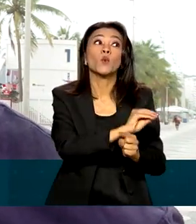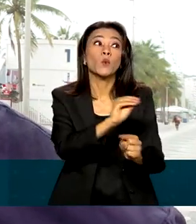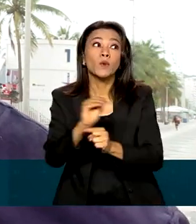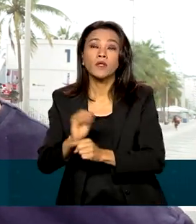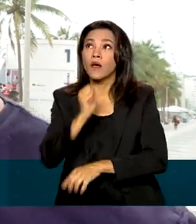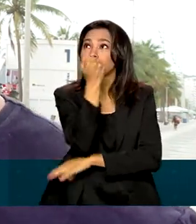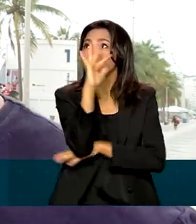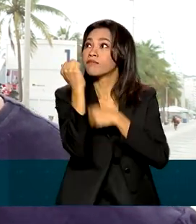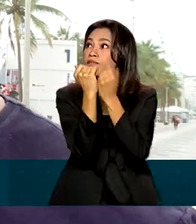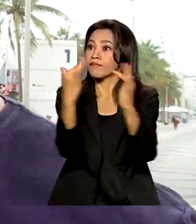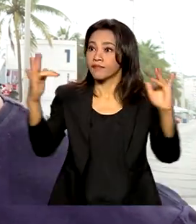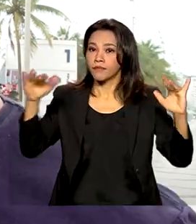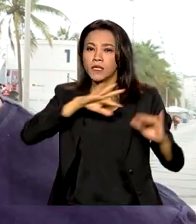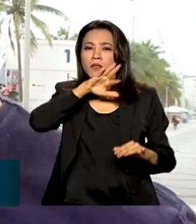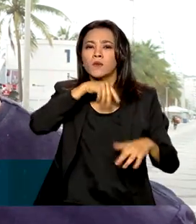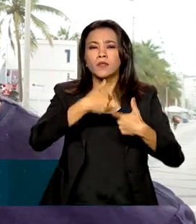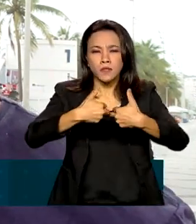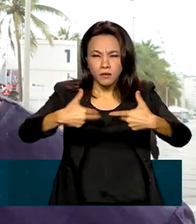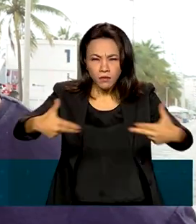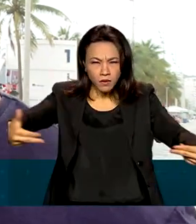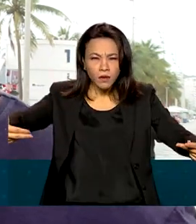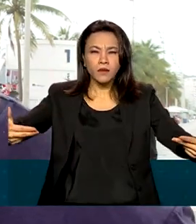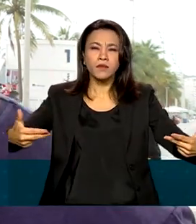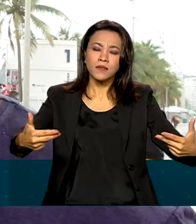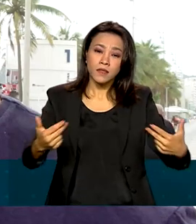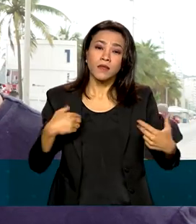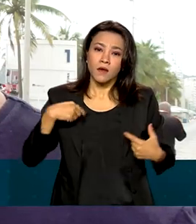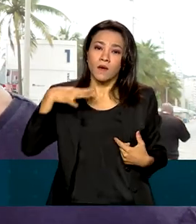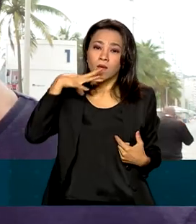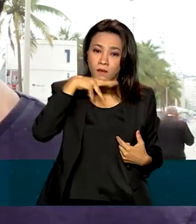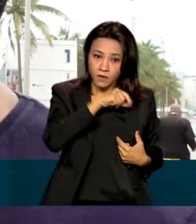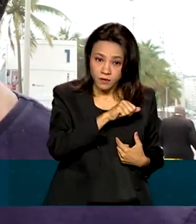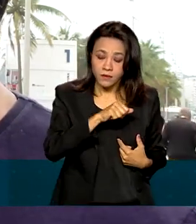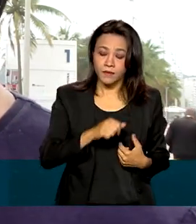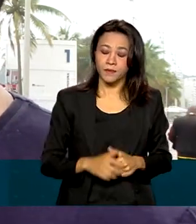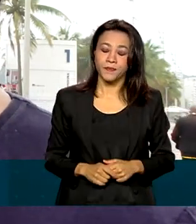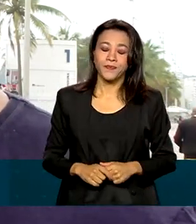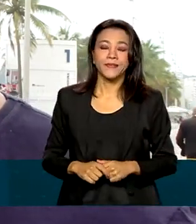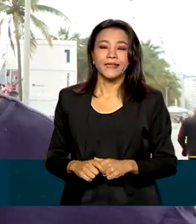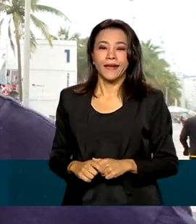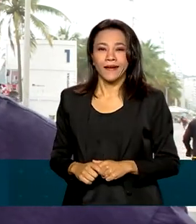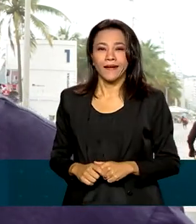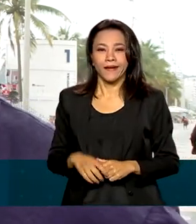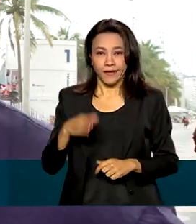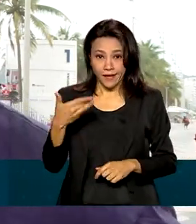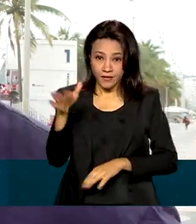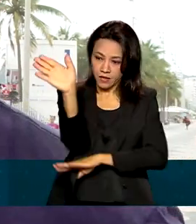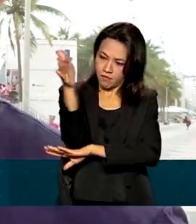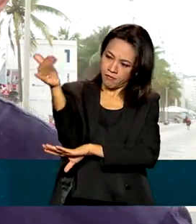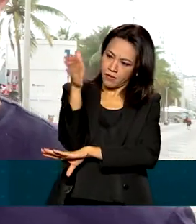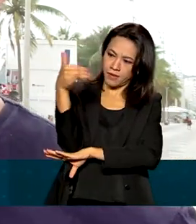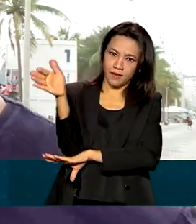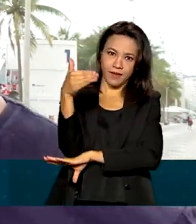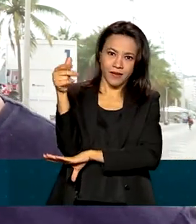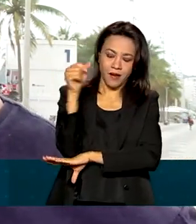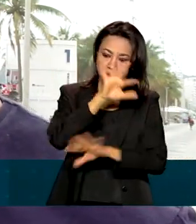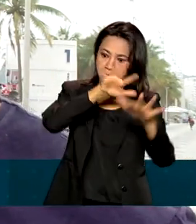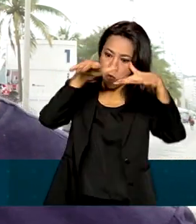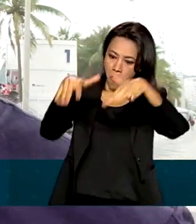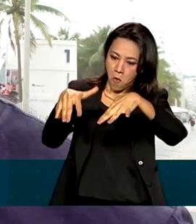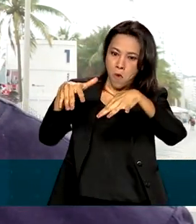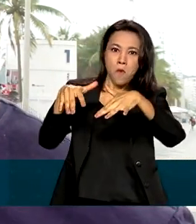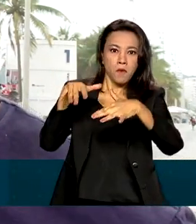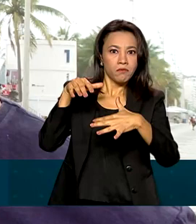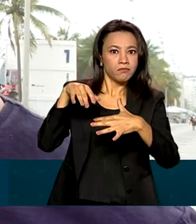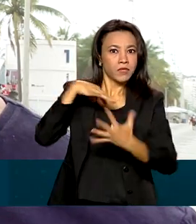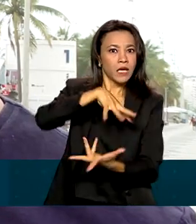para os animais, para as espécies marinhas, eu acho que essa bandeira é um reconhecimento internacional de que o Brasil tem